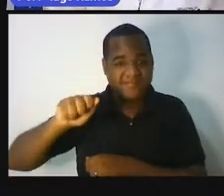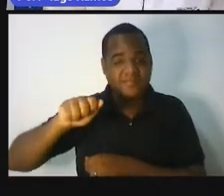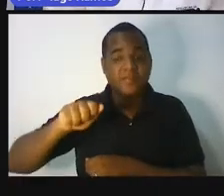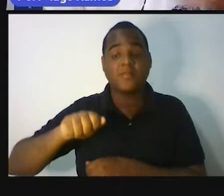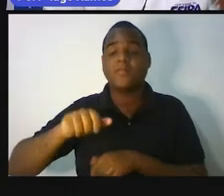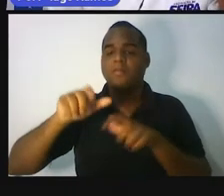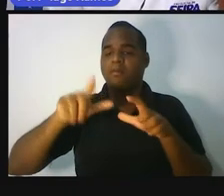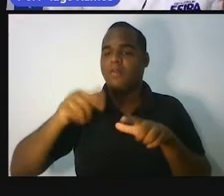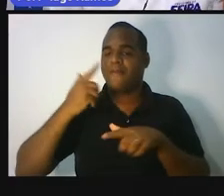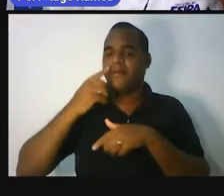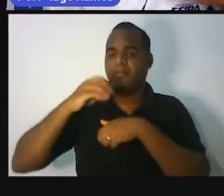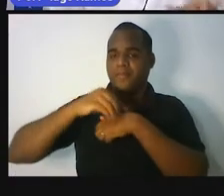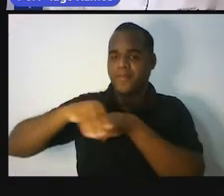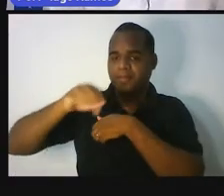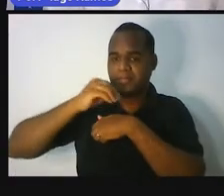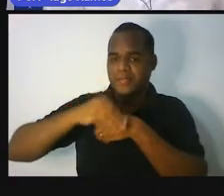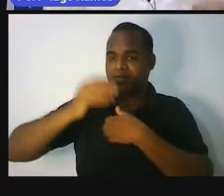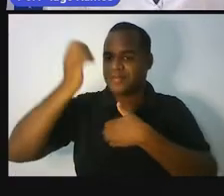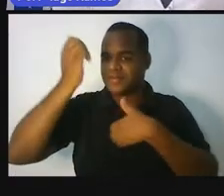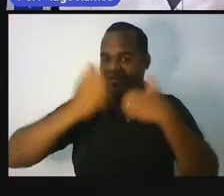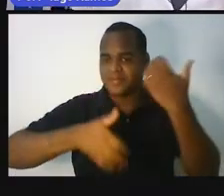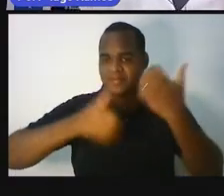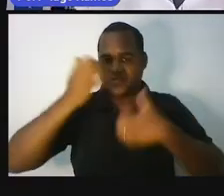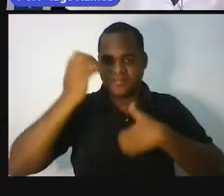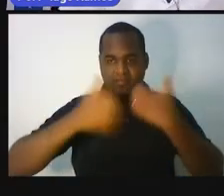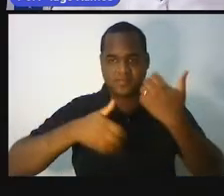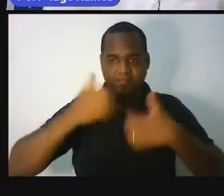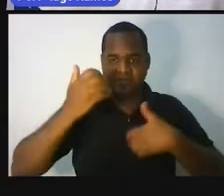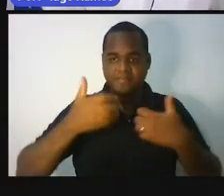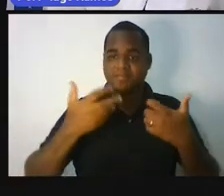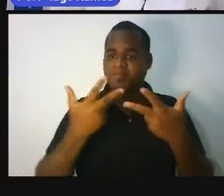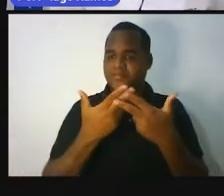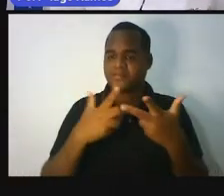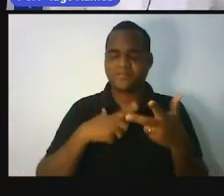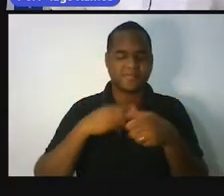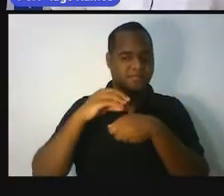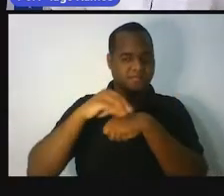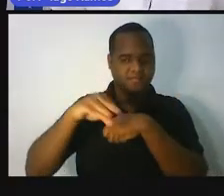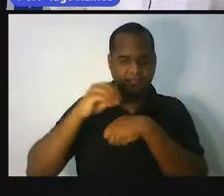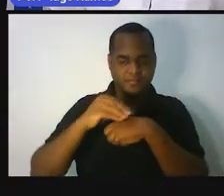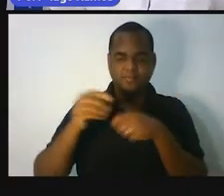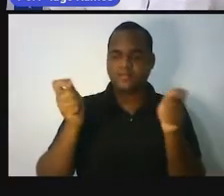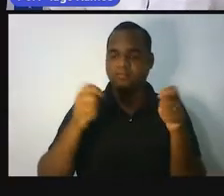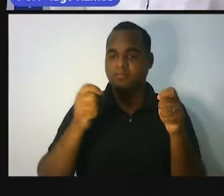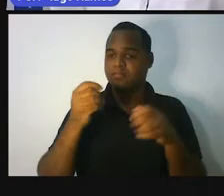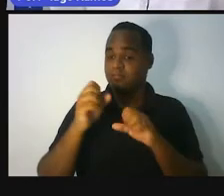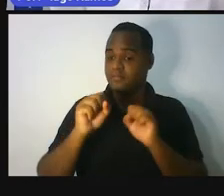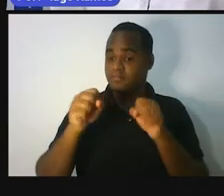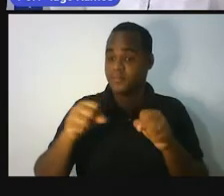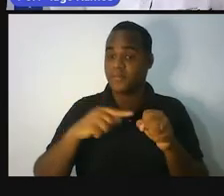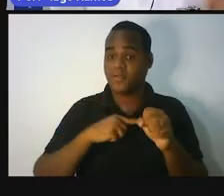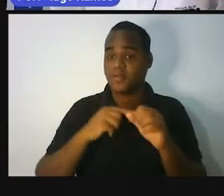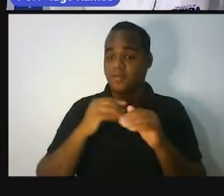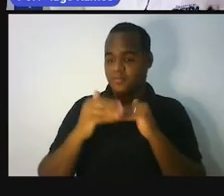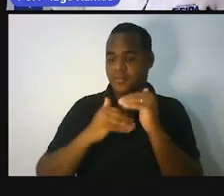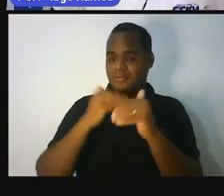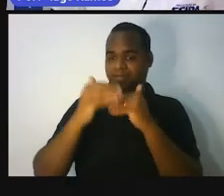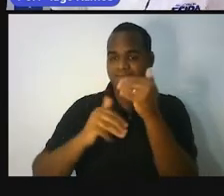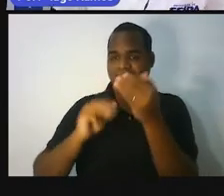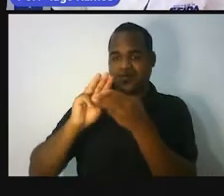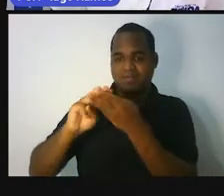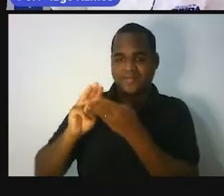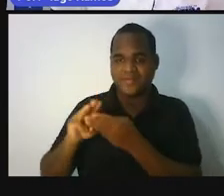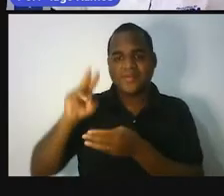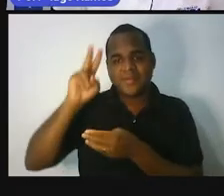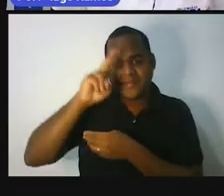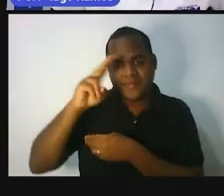muita, mas muita, muita, muita contribuição para o desenvolvimento da matemática. Você vai lembrar